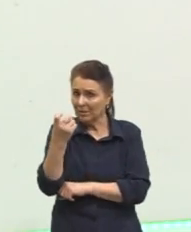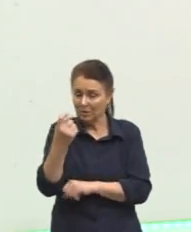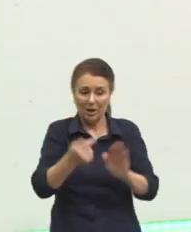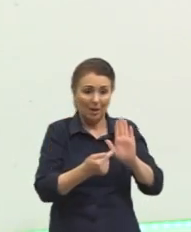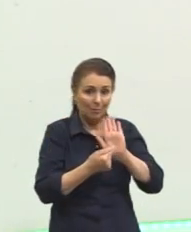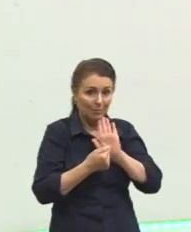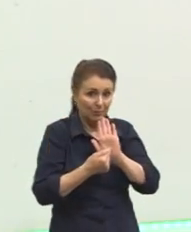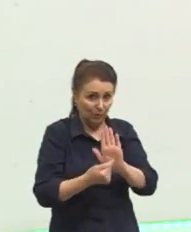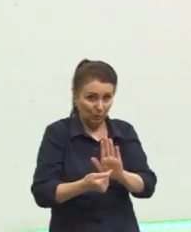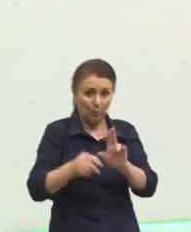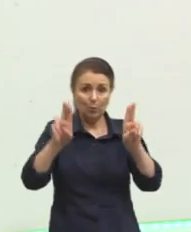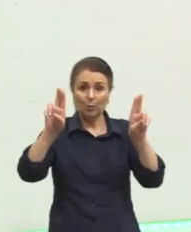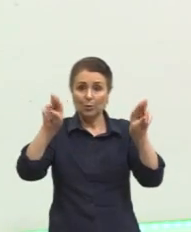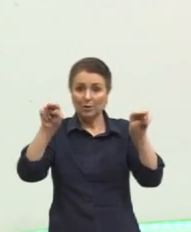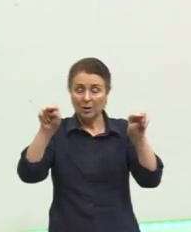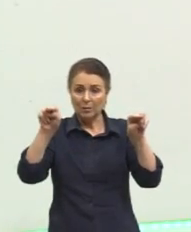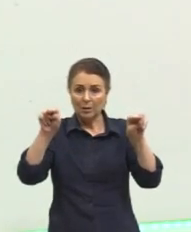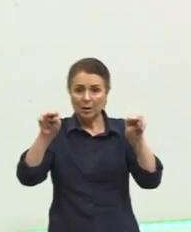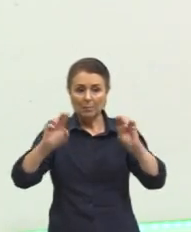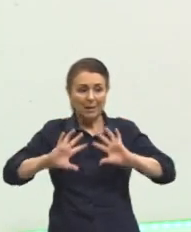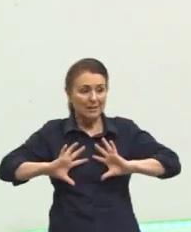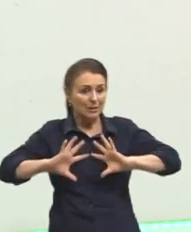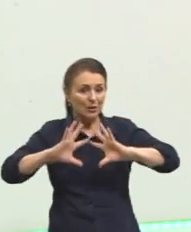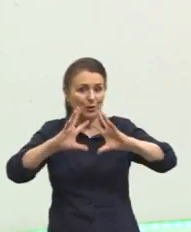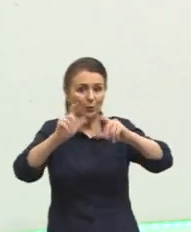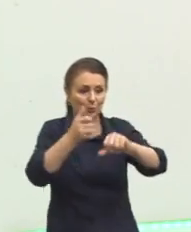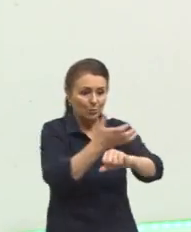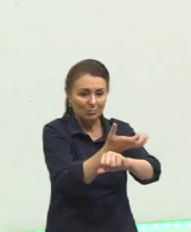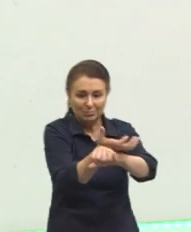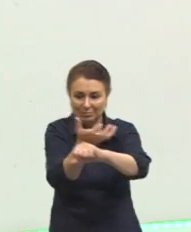na redação, mas em todos os componentes.